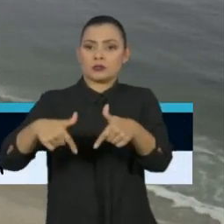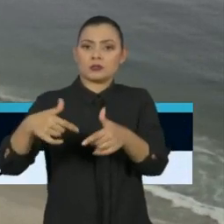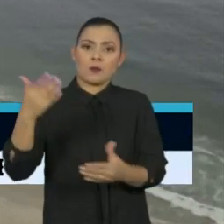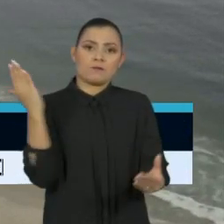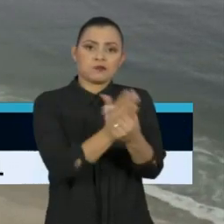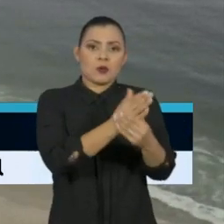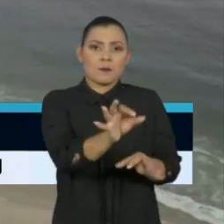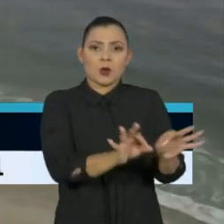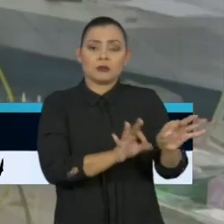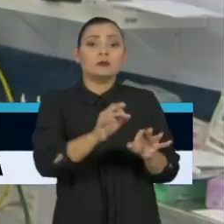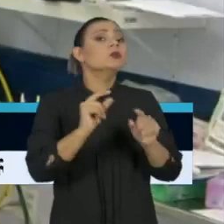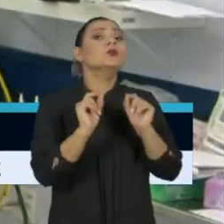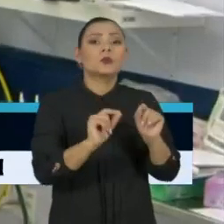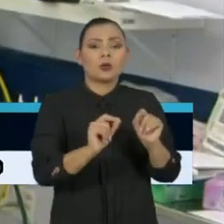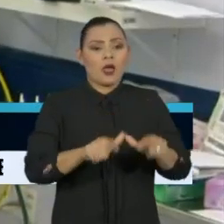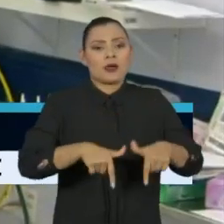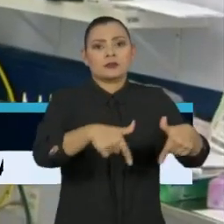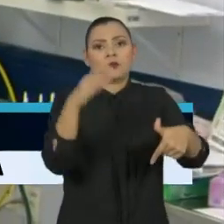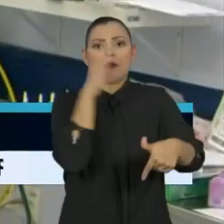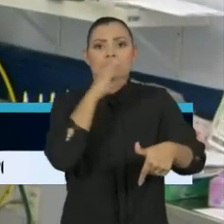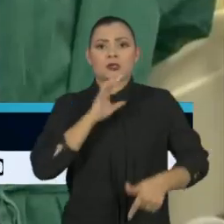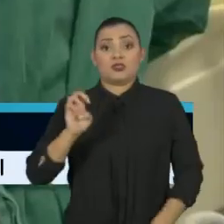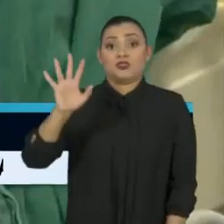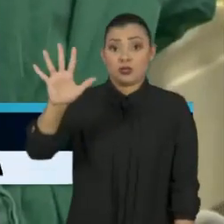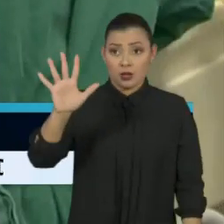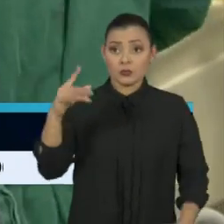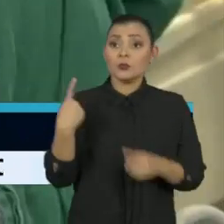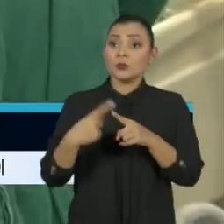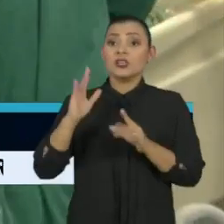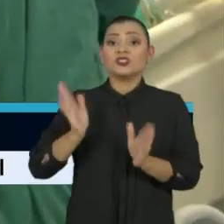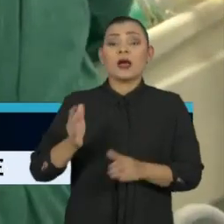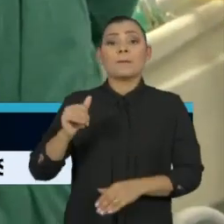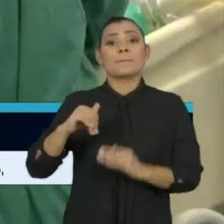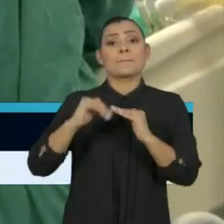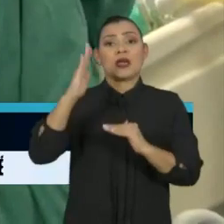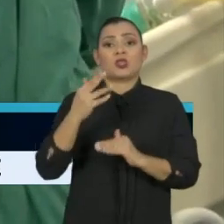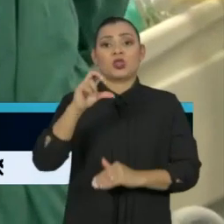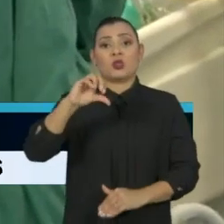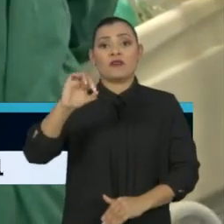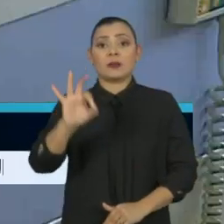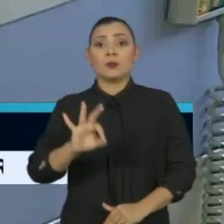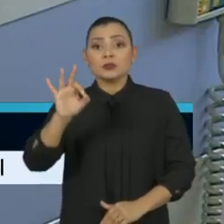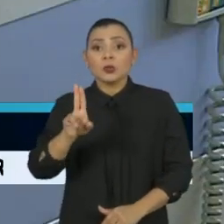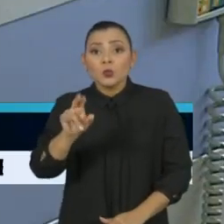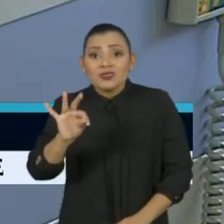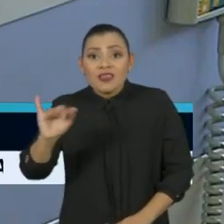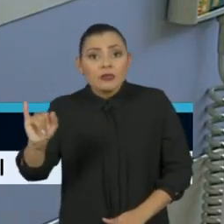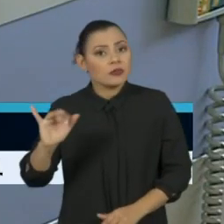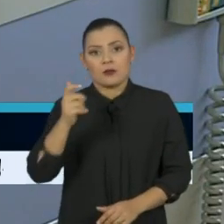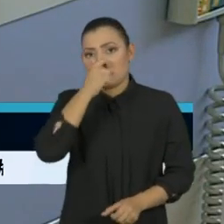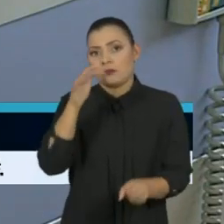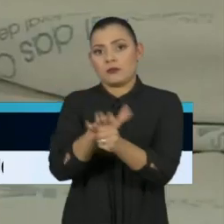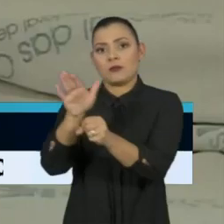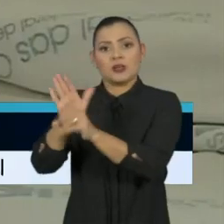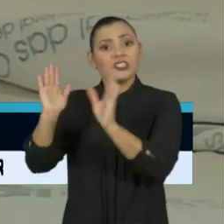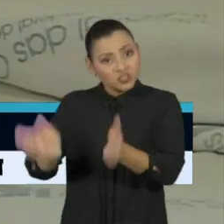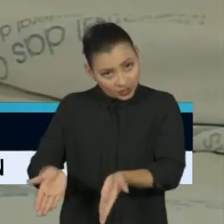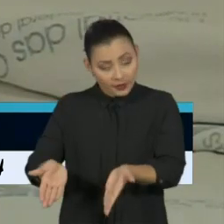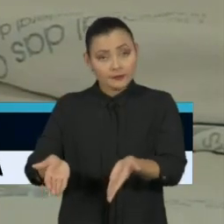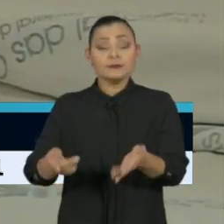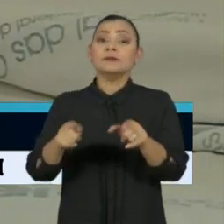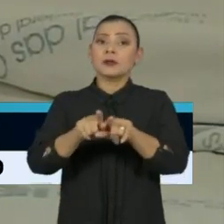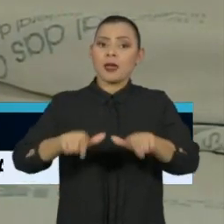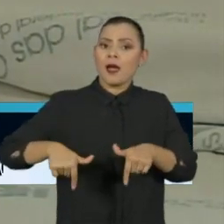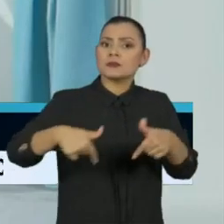para que o estado tome medidas de emergência, já que mais de 90% dos leitos de UTI estão ocupados. Entre as